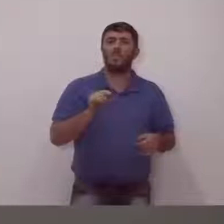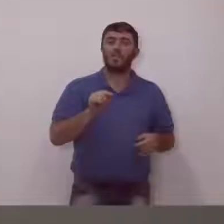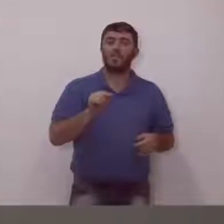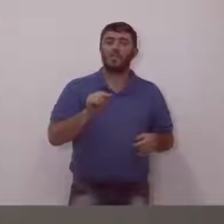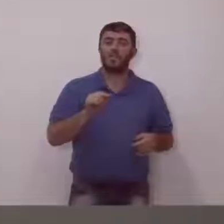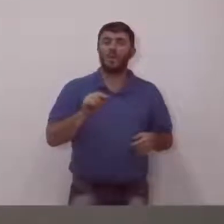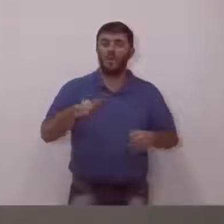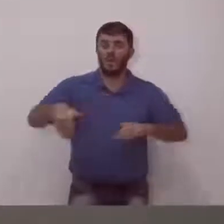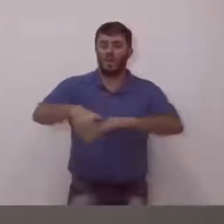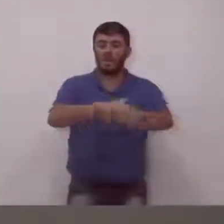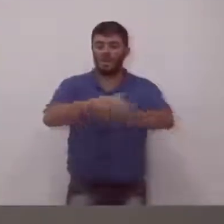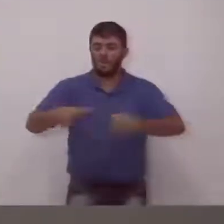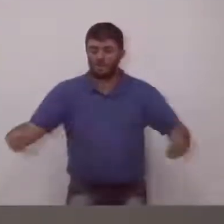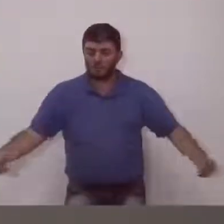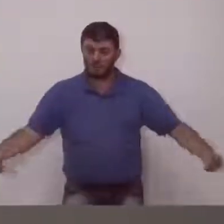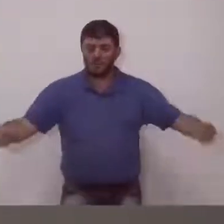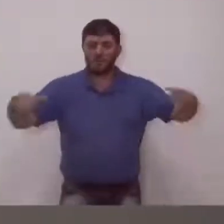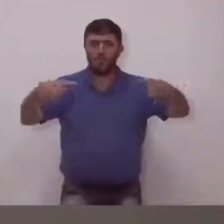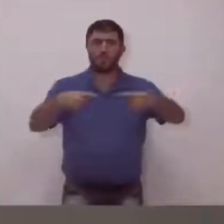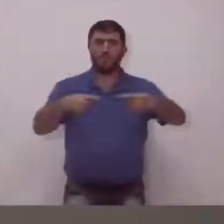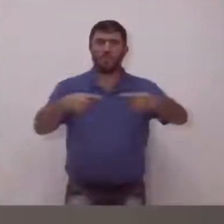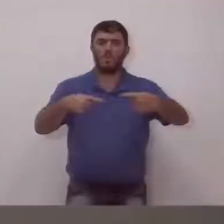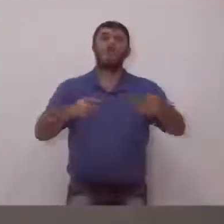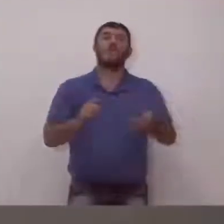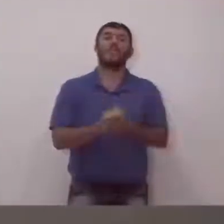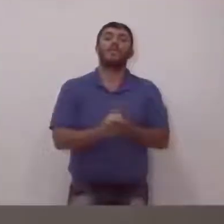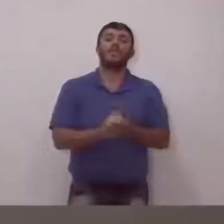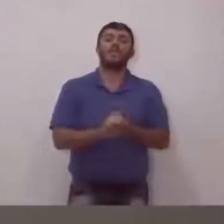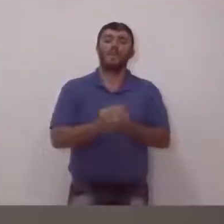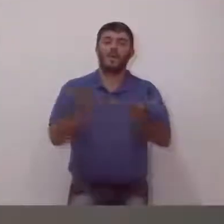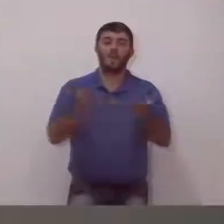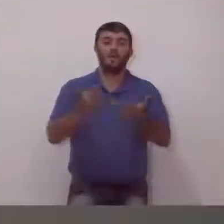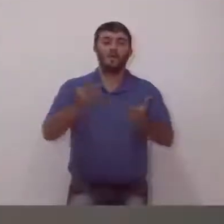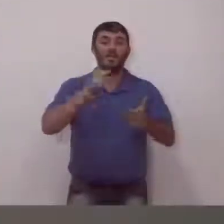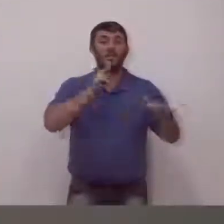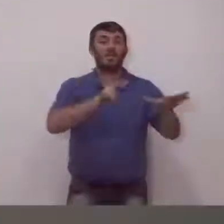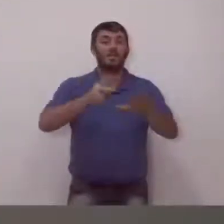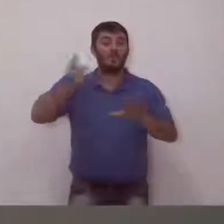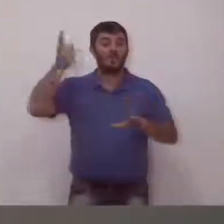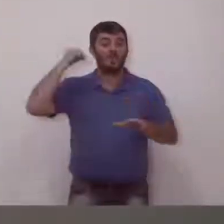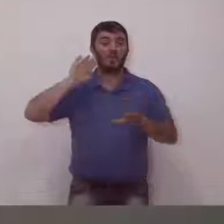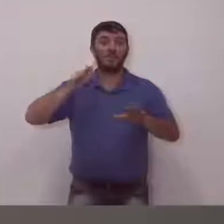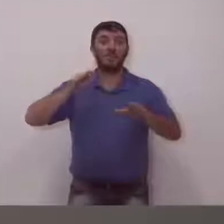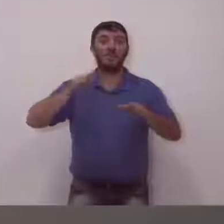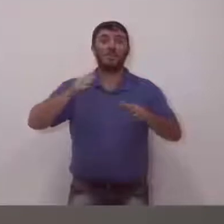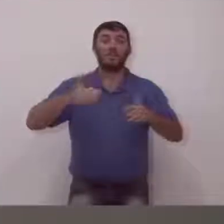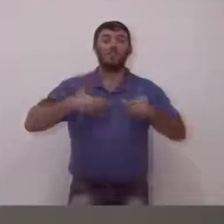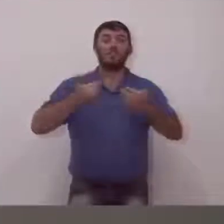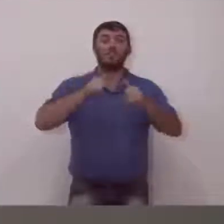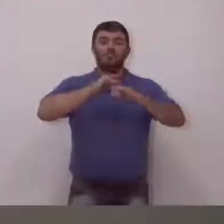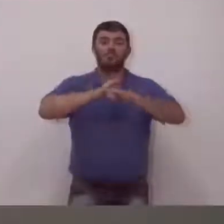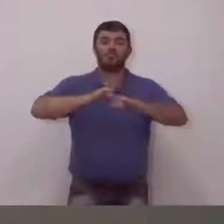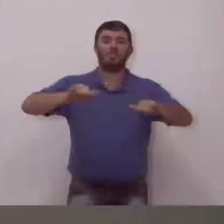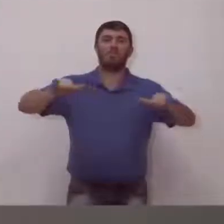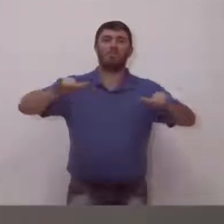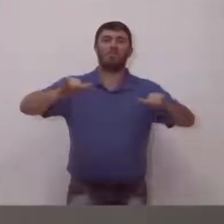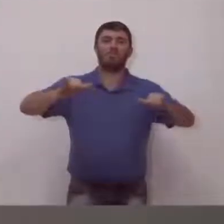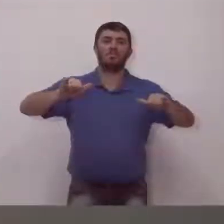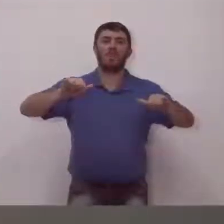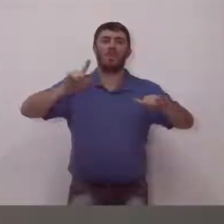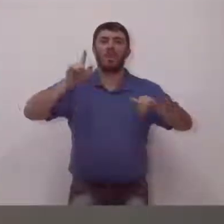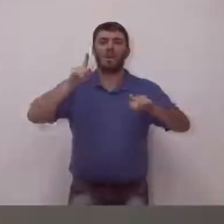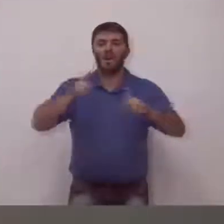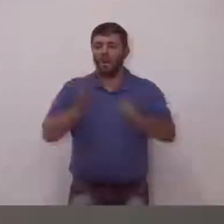interligar na estação de tratamento, e agora, então, nós tivemos a notícia na semana passada da segunda entrada do Distrito Industrial.